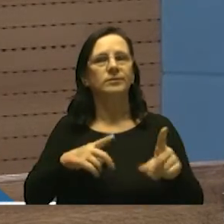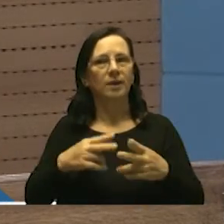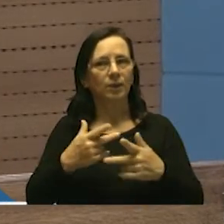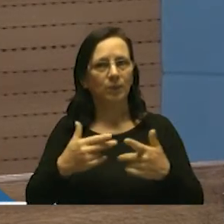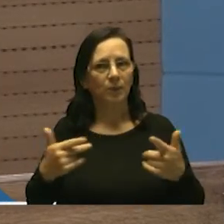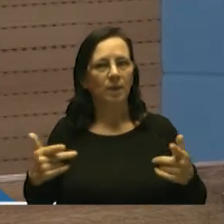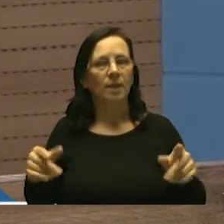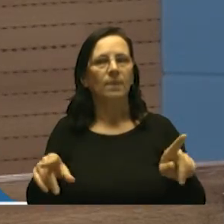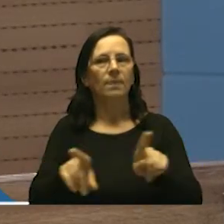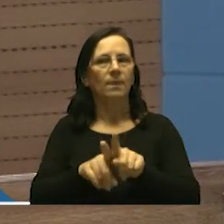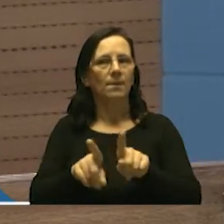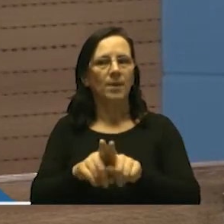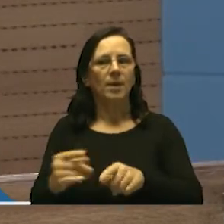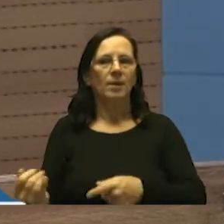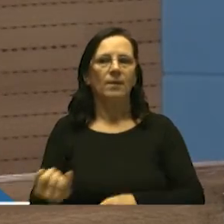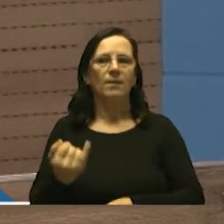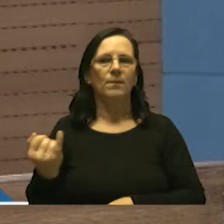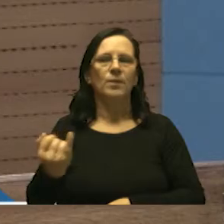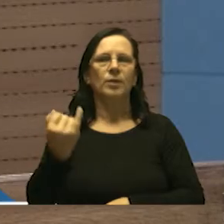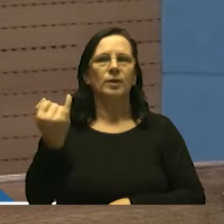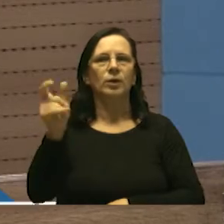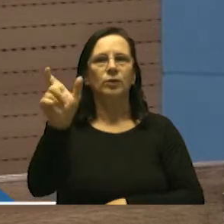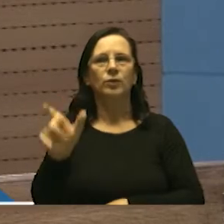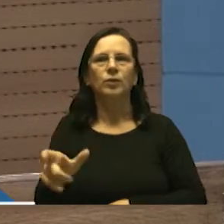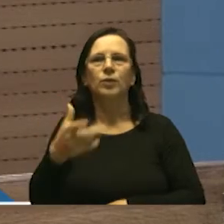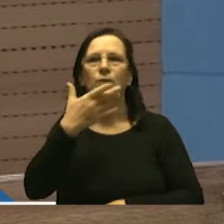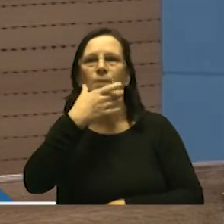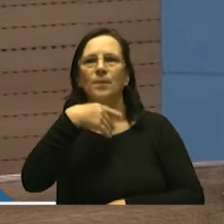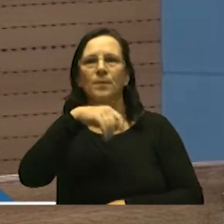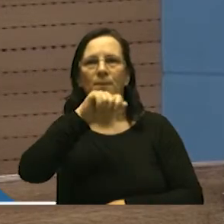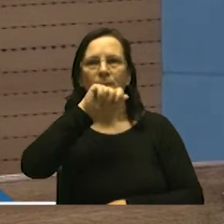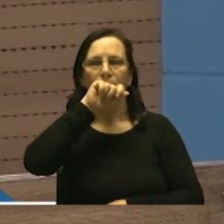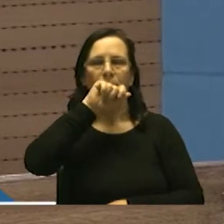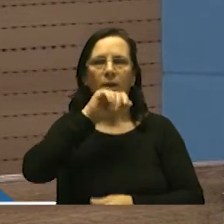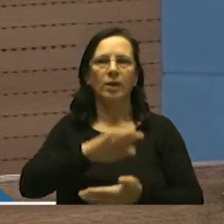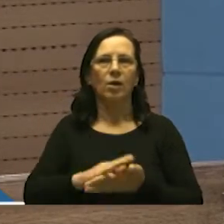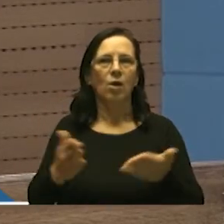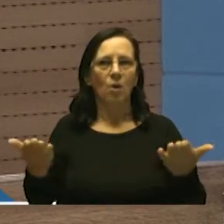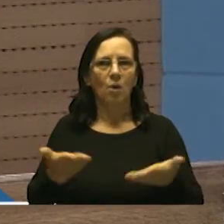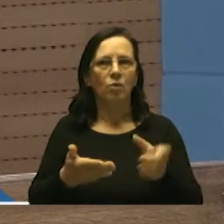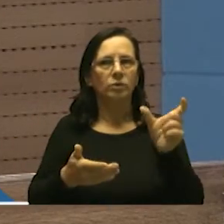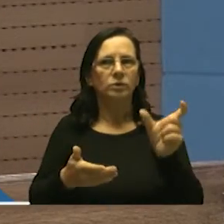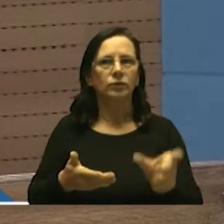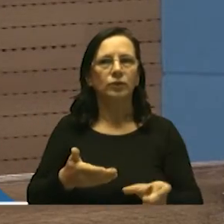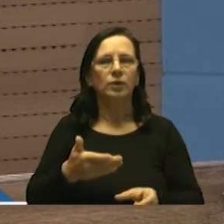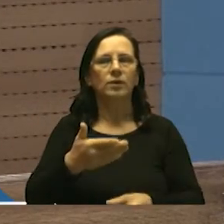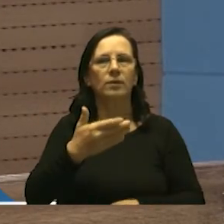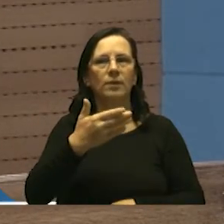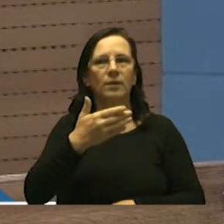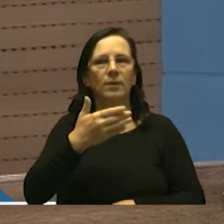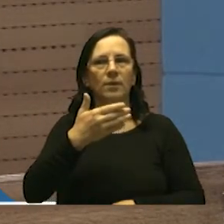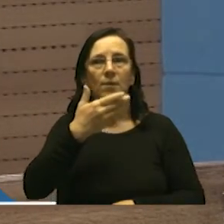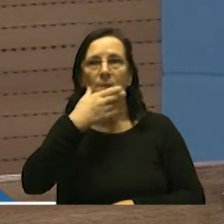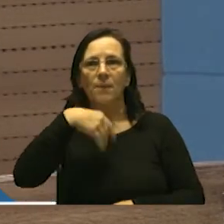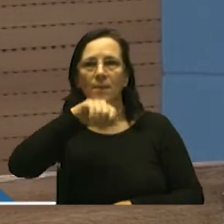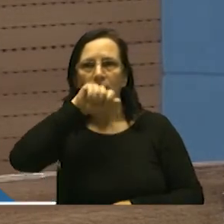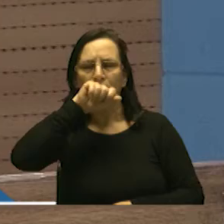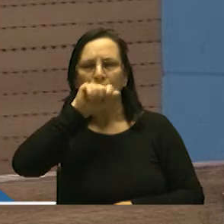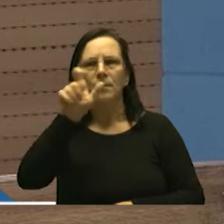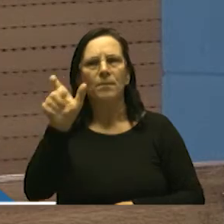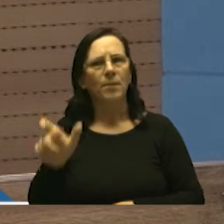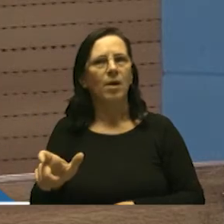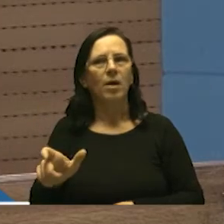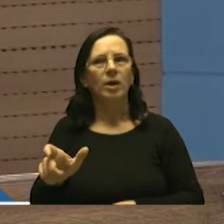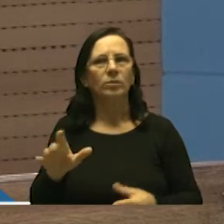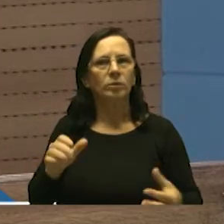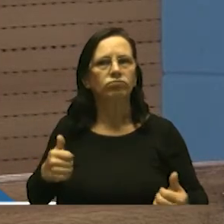também muito importante que é a figura pai hoje a figura pai devido a pandemia está mais